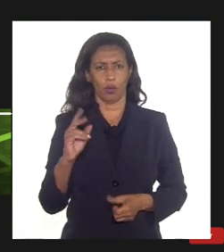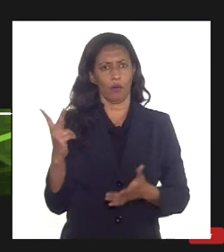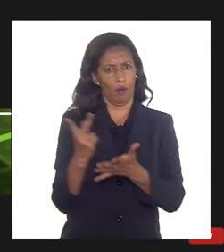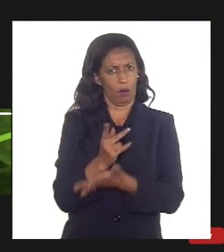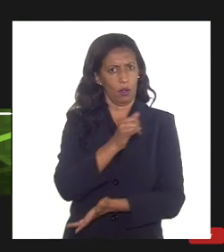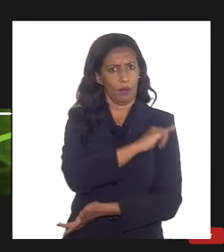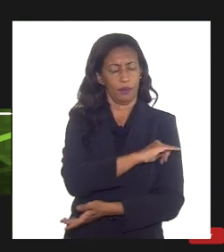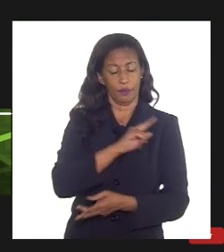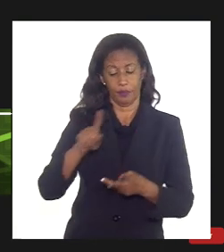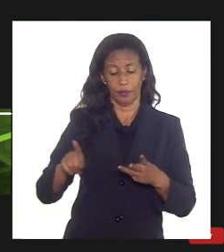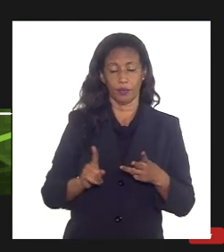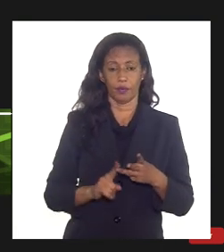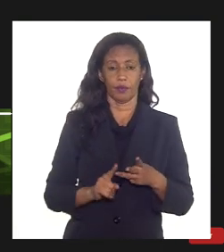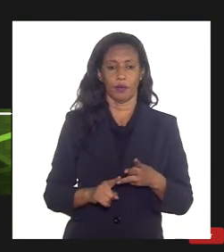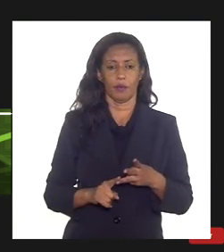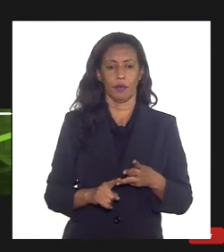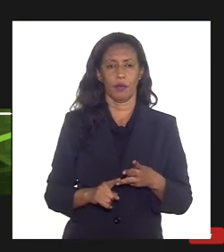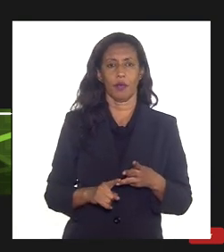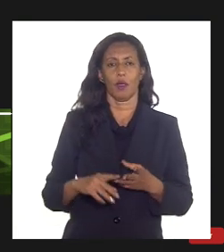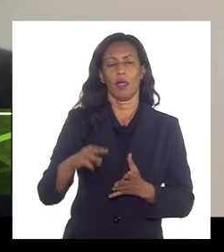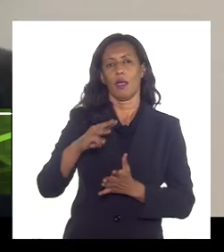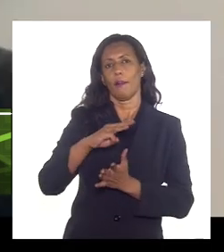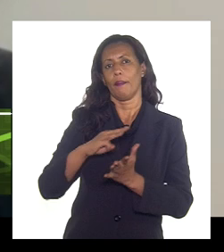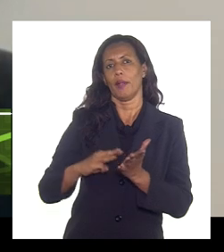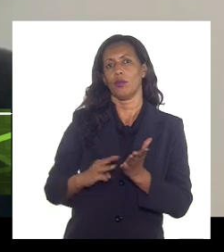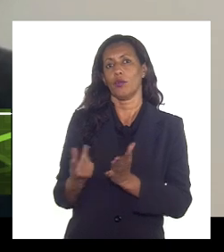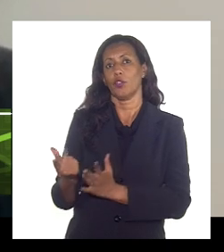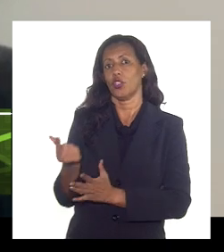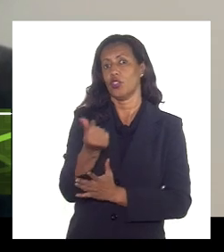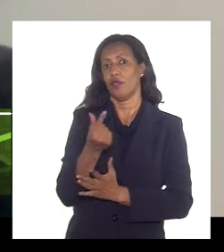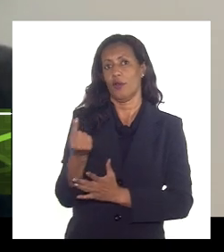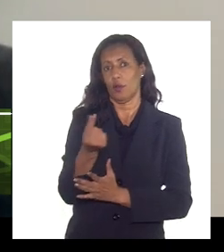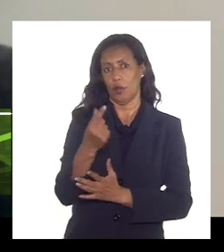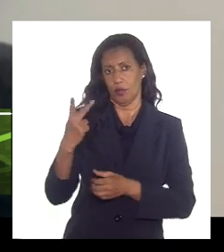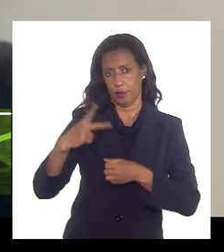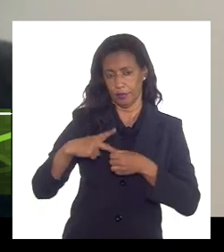e a terceira questão sobre a metodologia de preço de gás da Petrobras certo